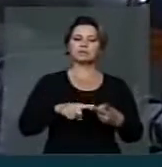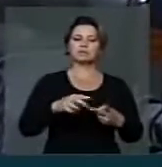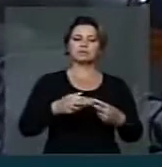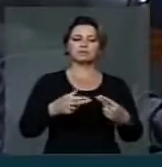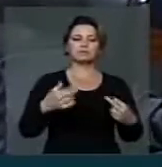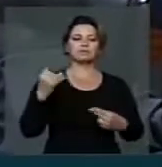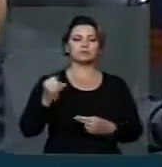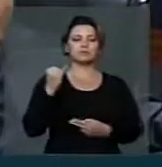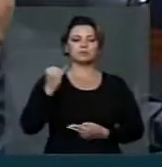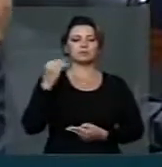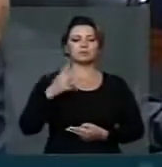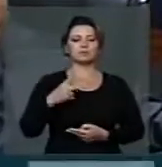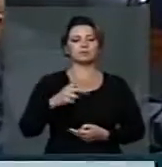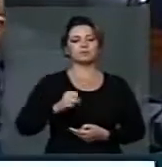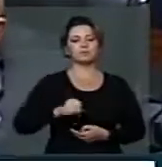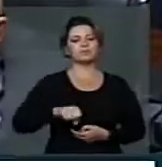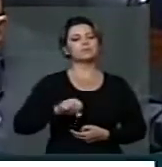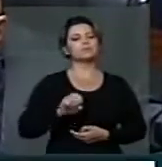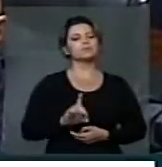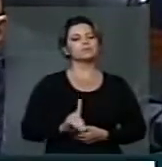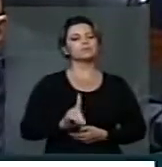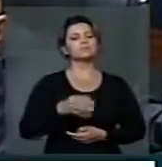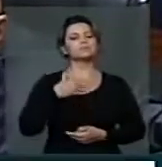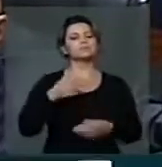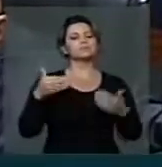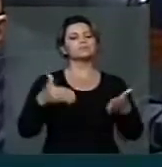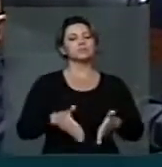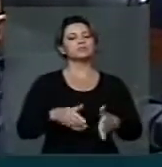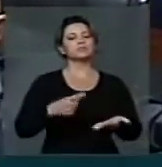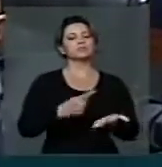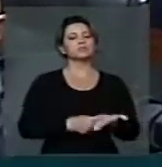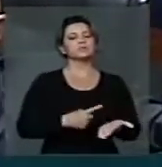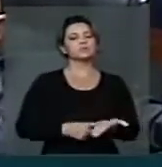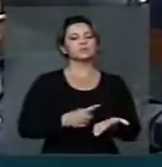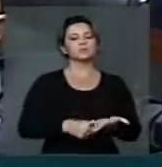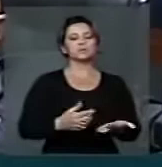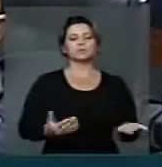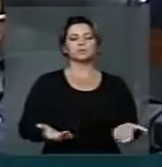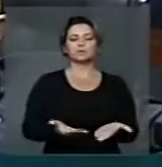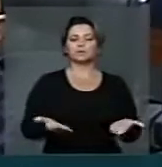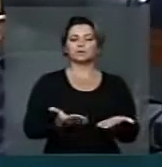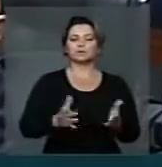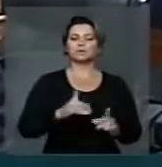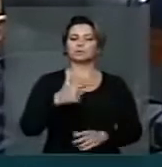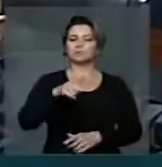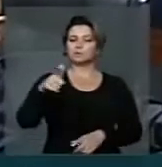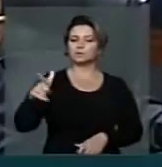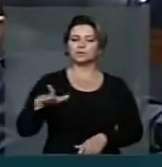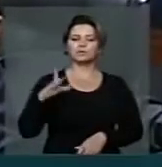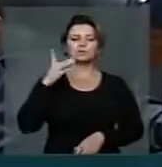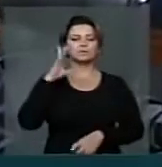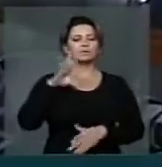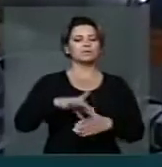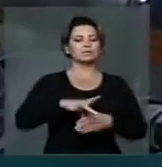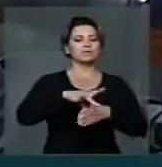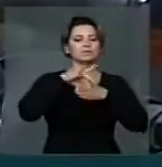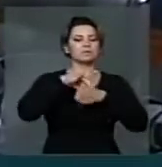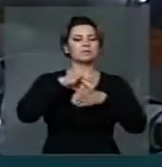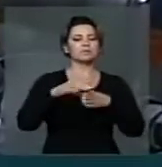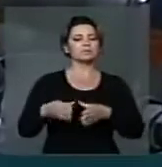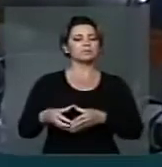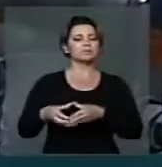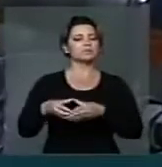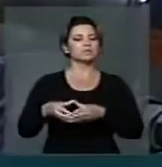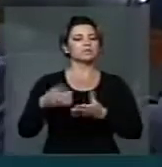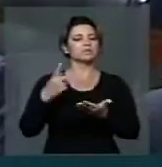Primeiro que o PSD, ele participou de um acordo hoje com os demais líderes partidários, acordo esse